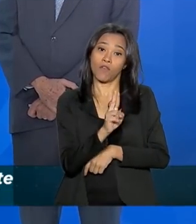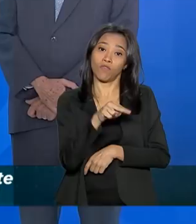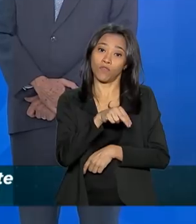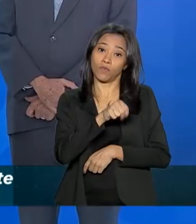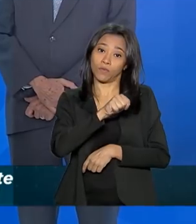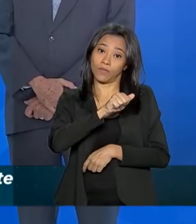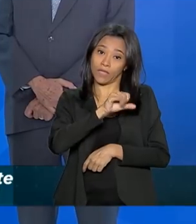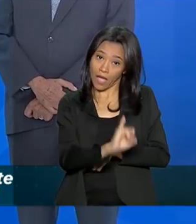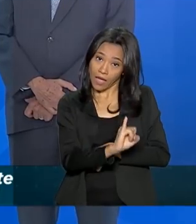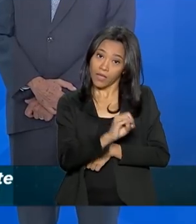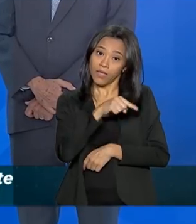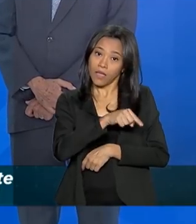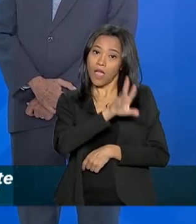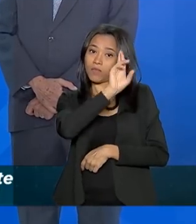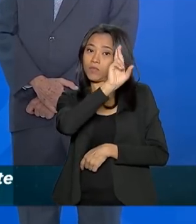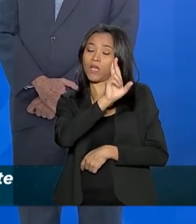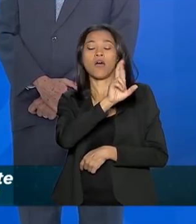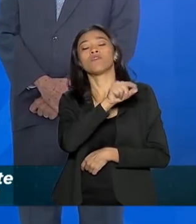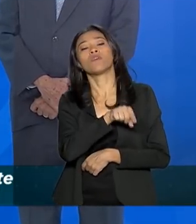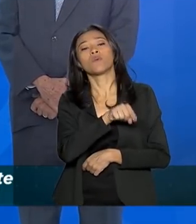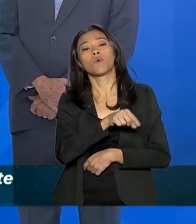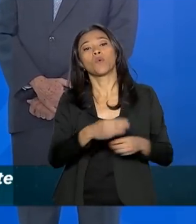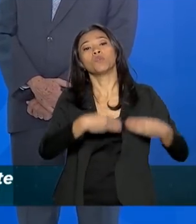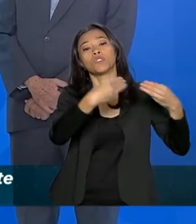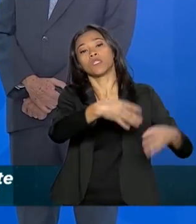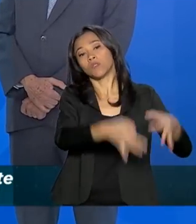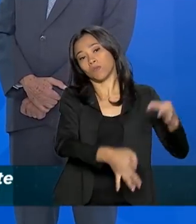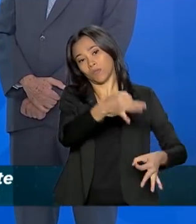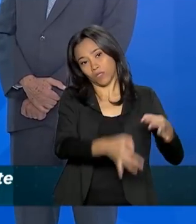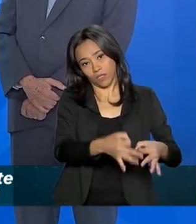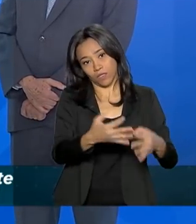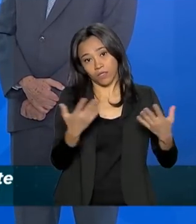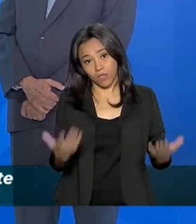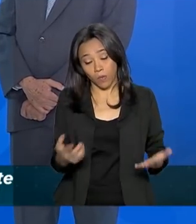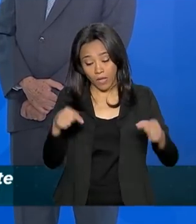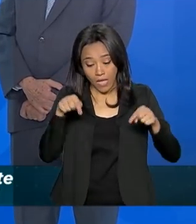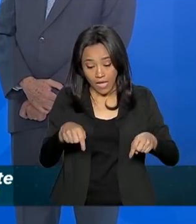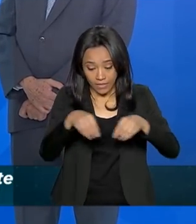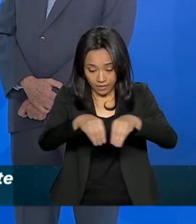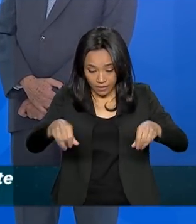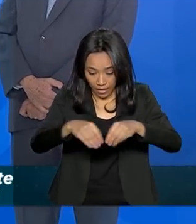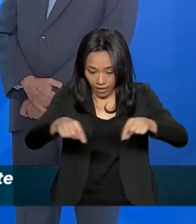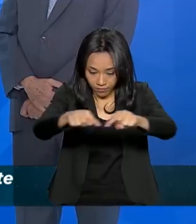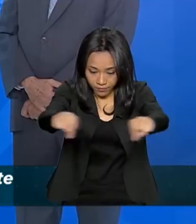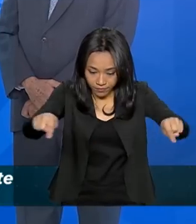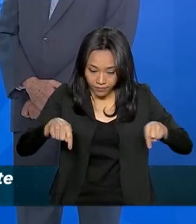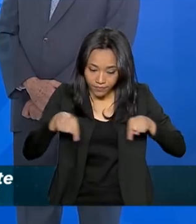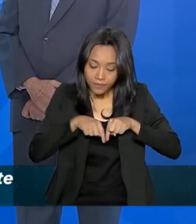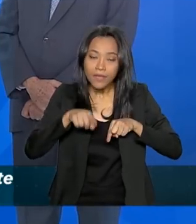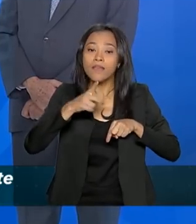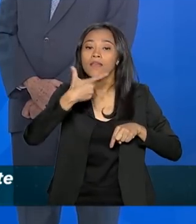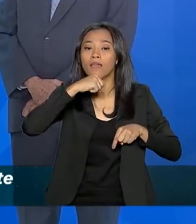E outra coisa, na ponta da linha, quem demarca a terra indígena é o Presidente da República via decreto.